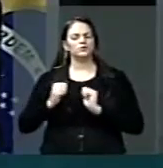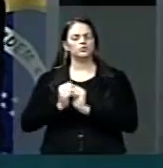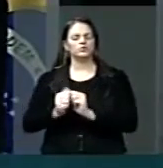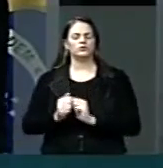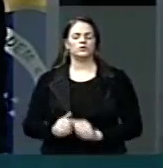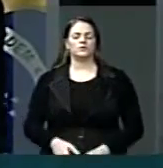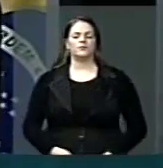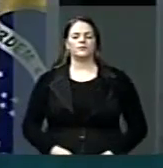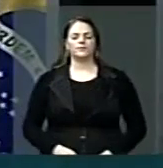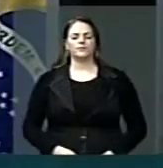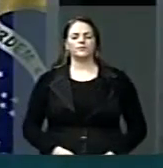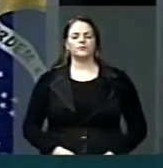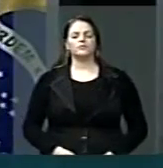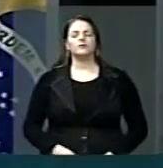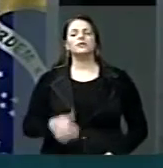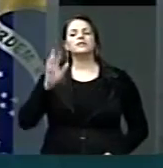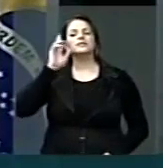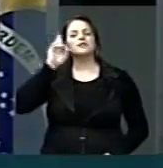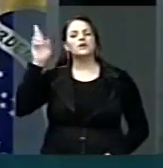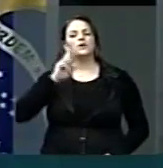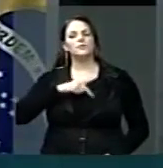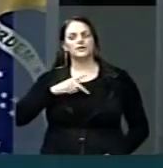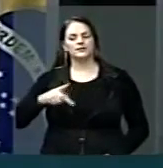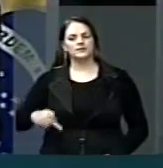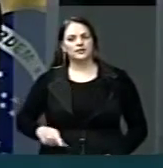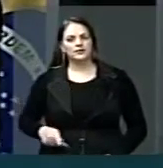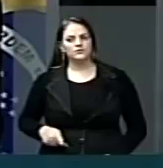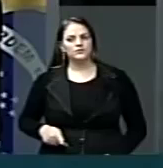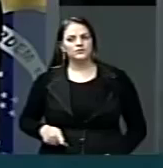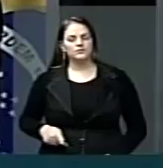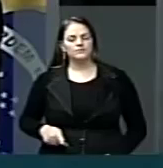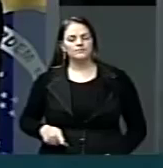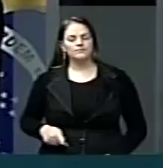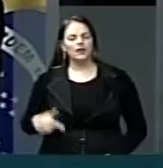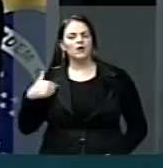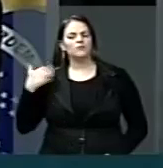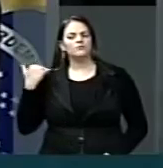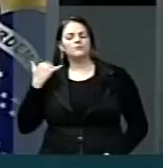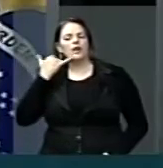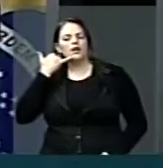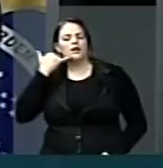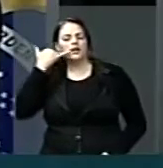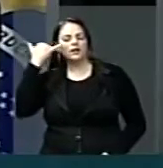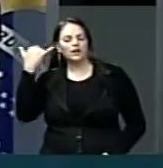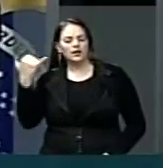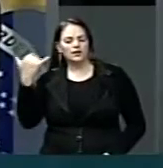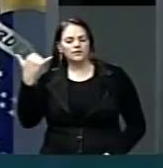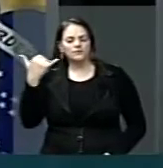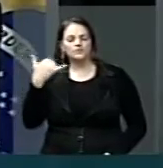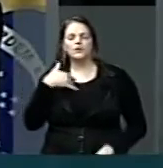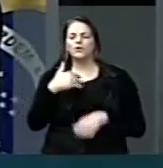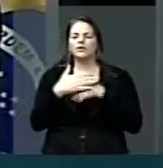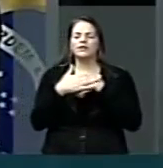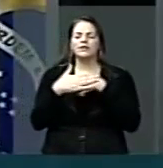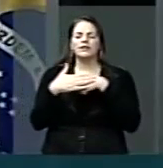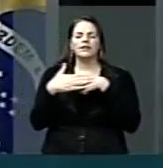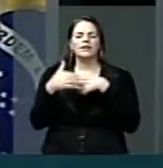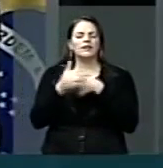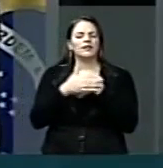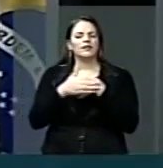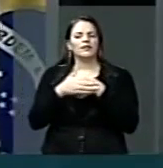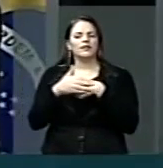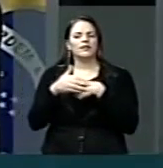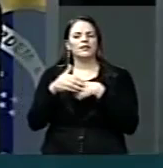Inuado. Senhor Presidente, eu ainda agora ligava para o meu querido Maranhão, para